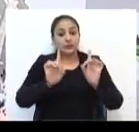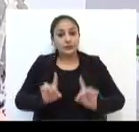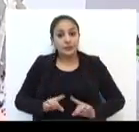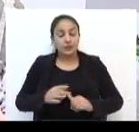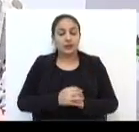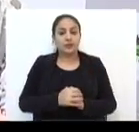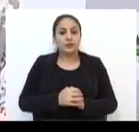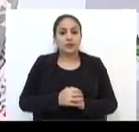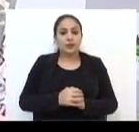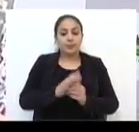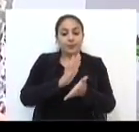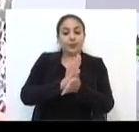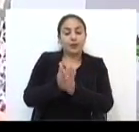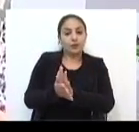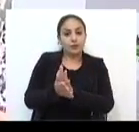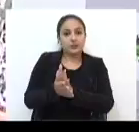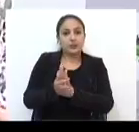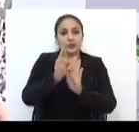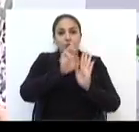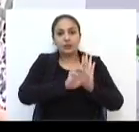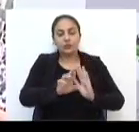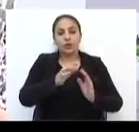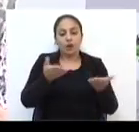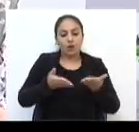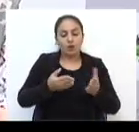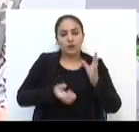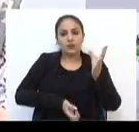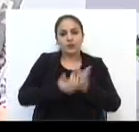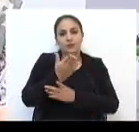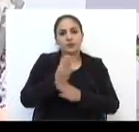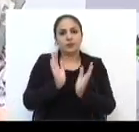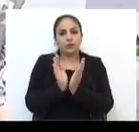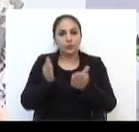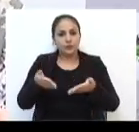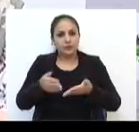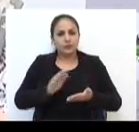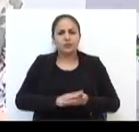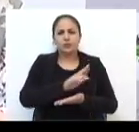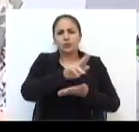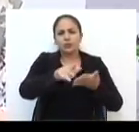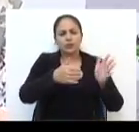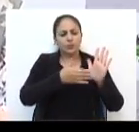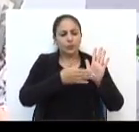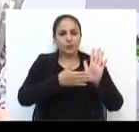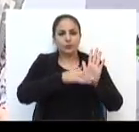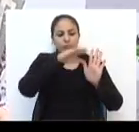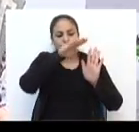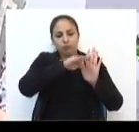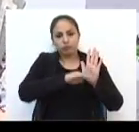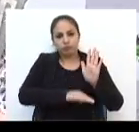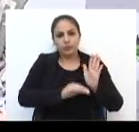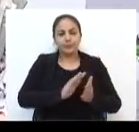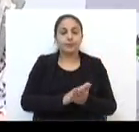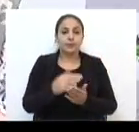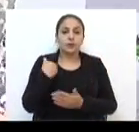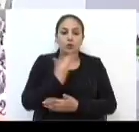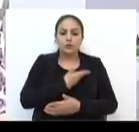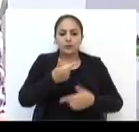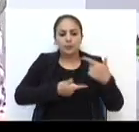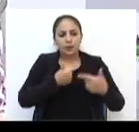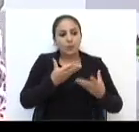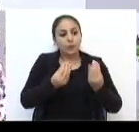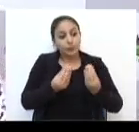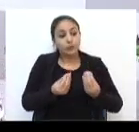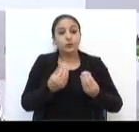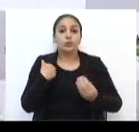a intolerância religiosa agora, com a criação da frente. Enfim, foram muitas proposições. E, quando a gente trabalha muito